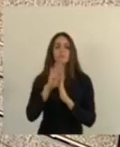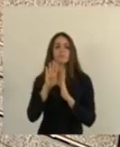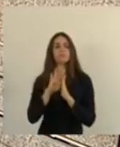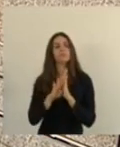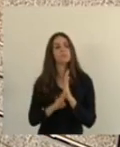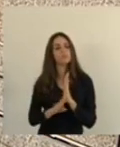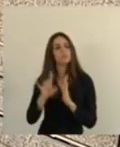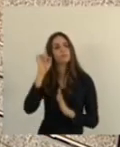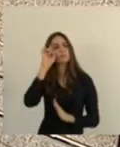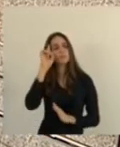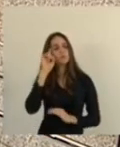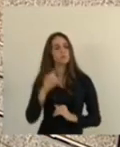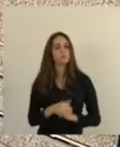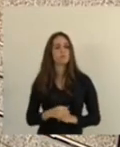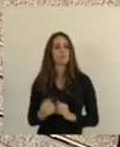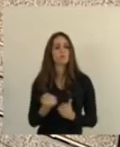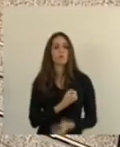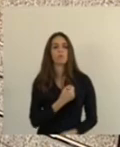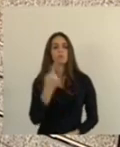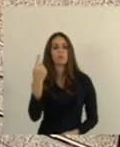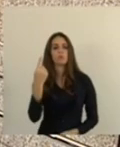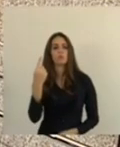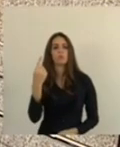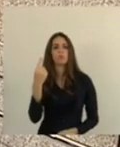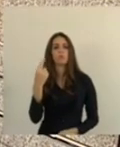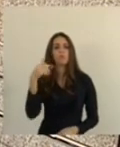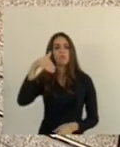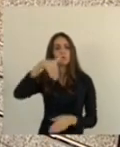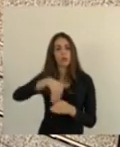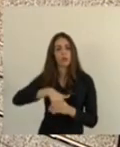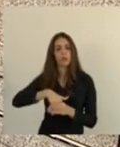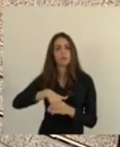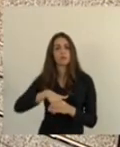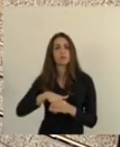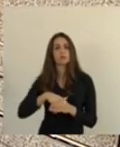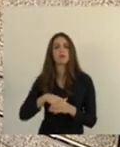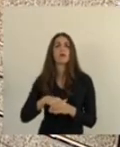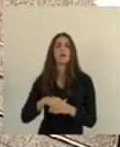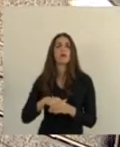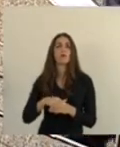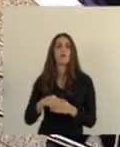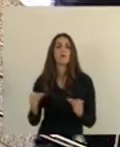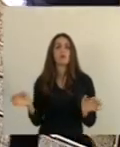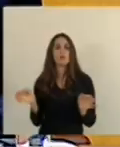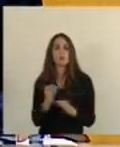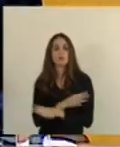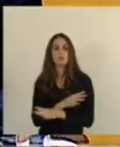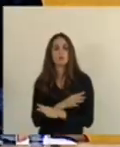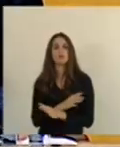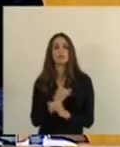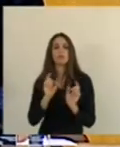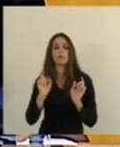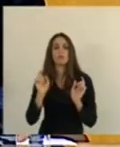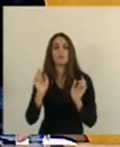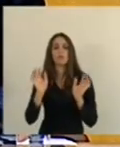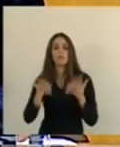da ordem do dia. Item 1, votação adiada com discussão única encerrada em regime de urgência.